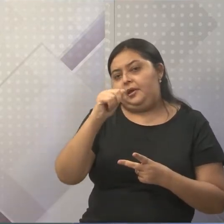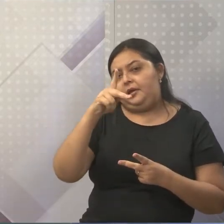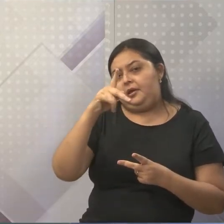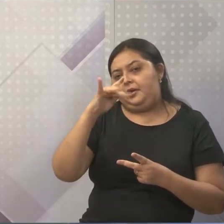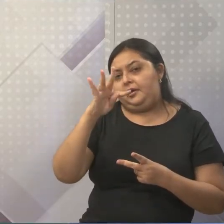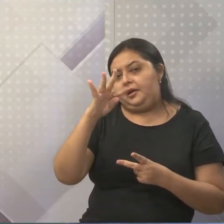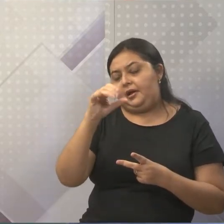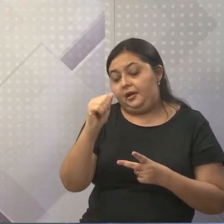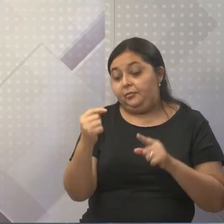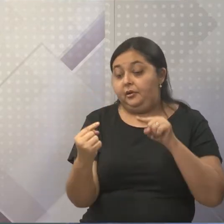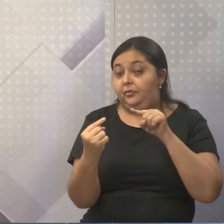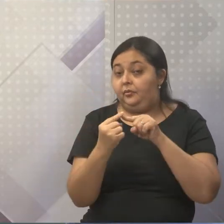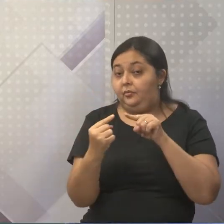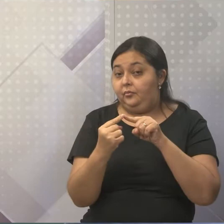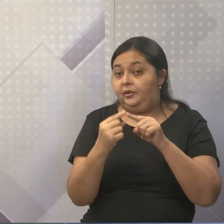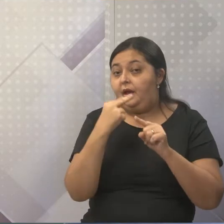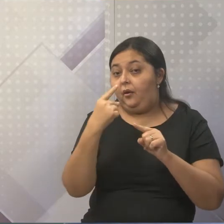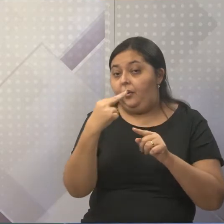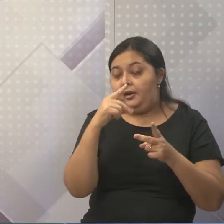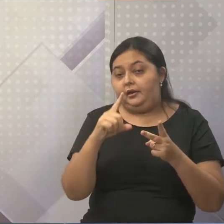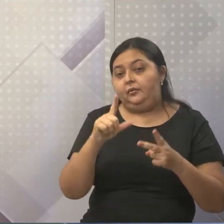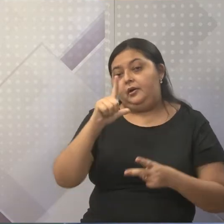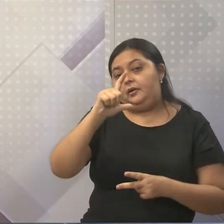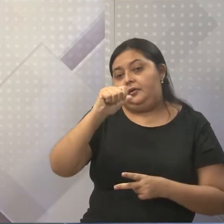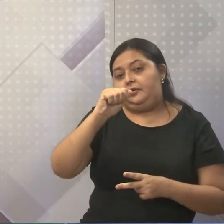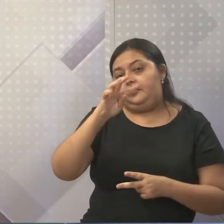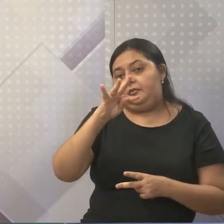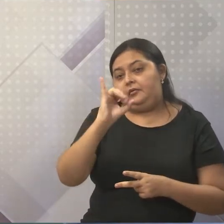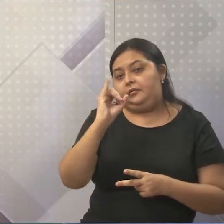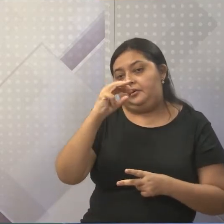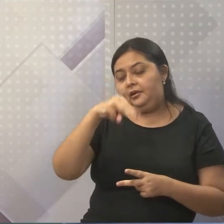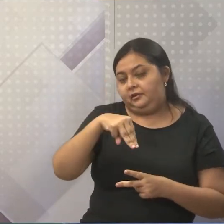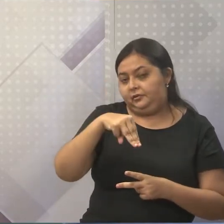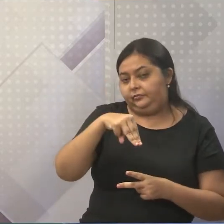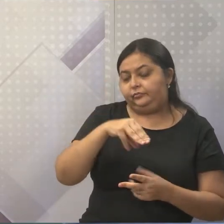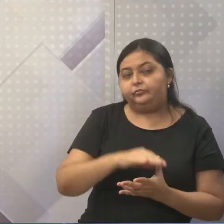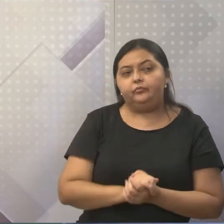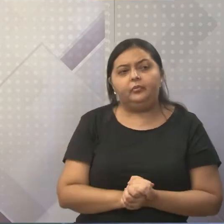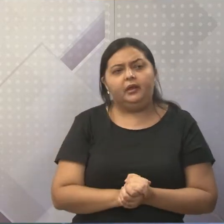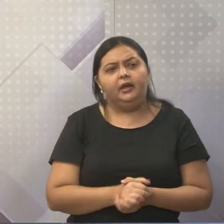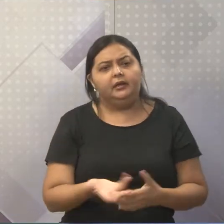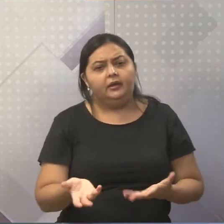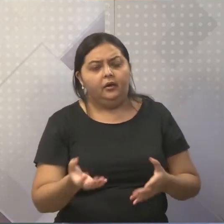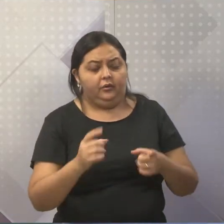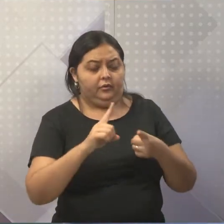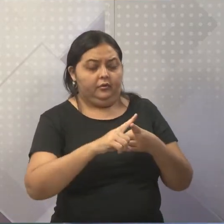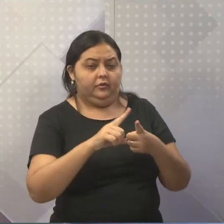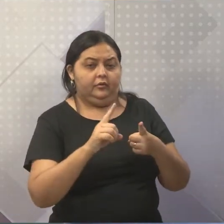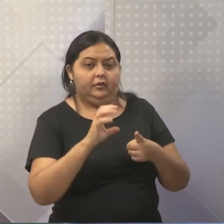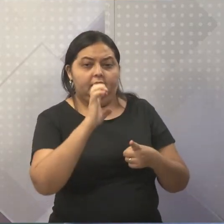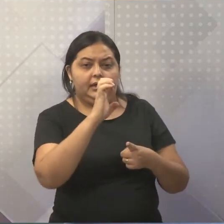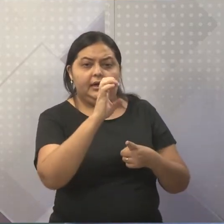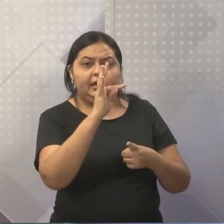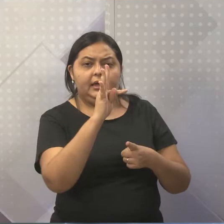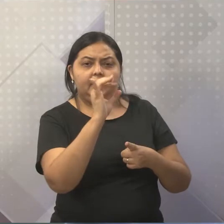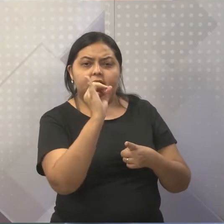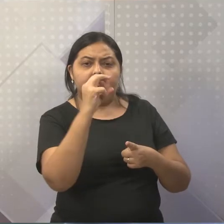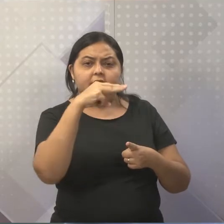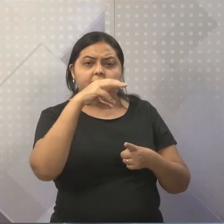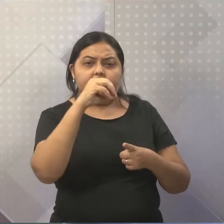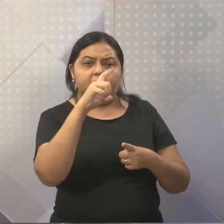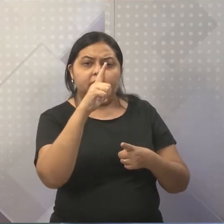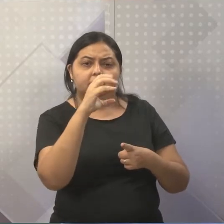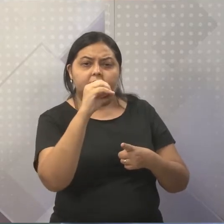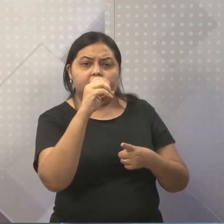isso vai muito com a etimologia da palavra. Outra coisa, a diferença entre etimologia e epistemologia da palavra.